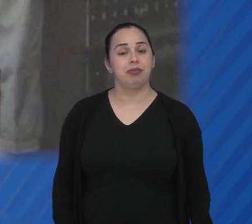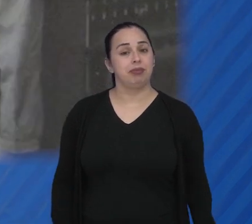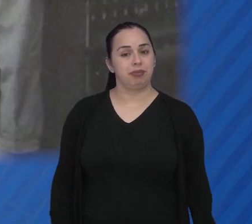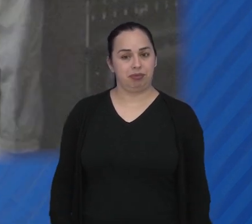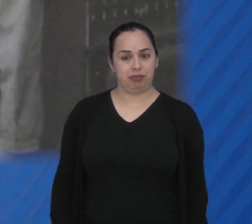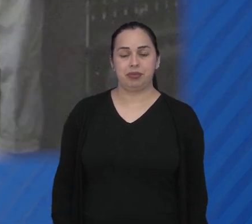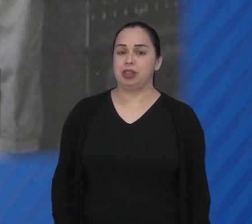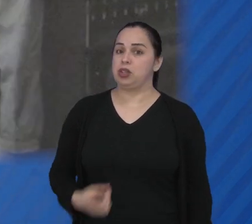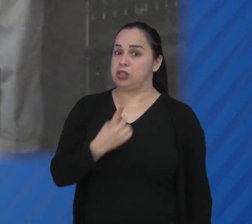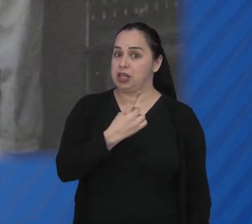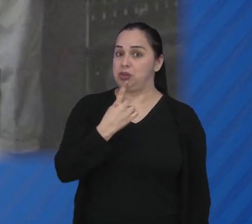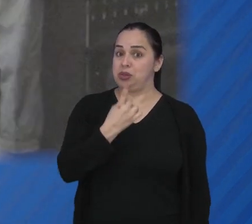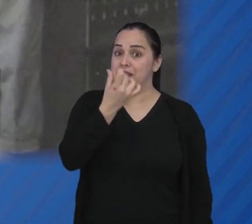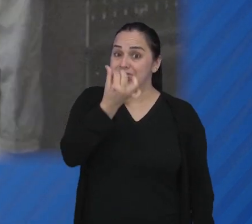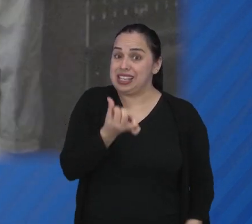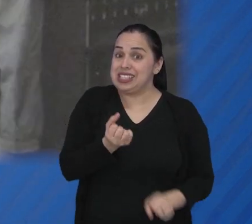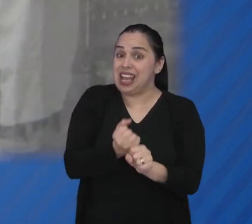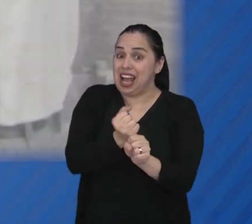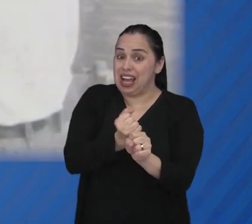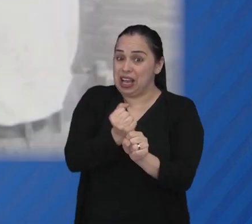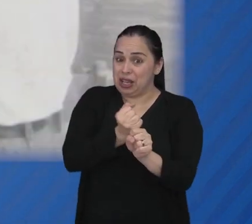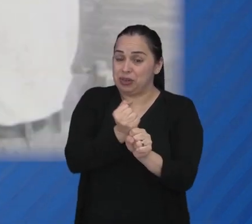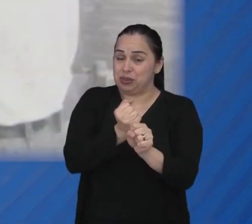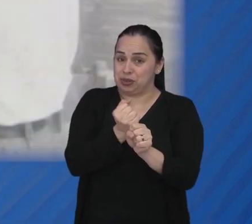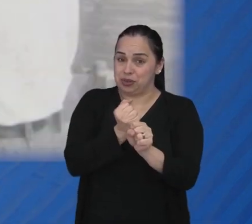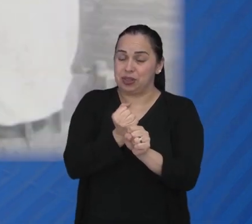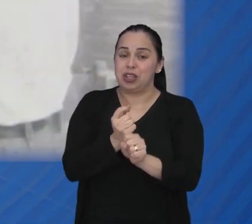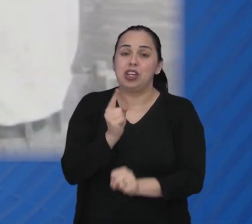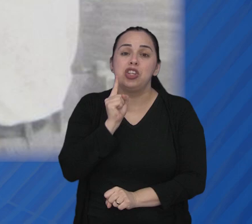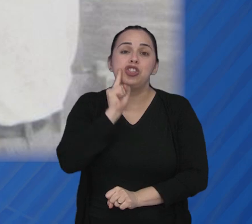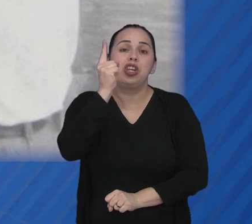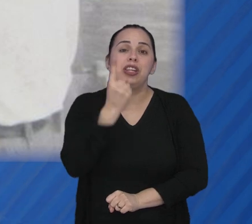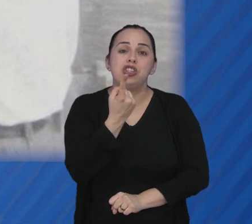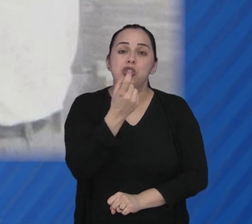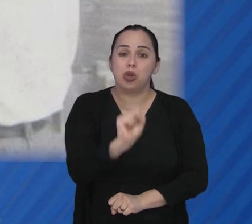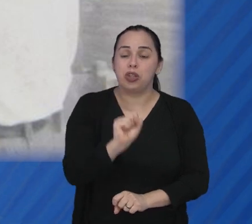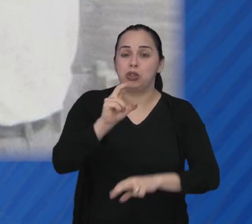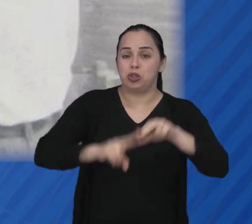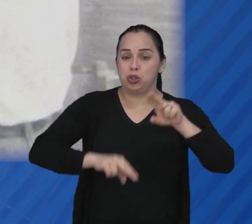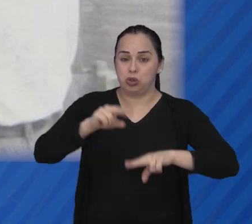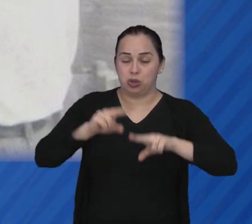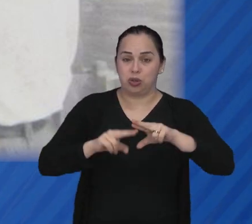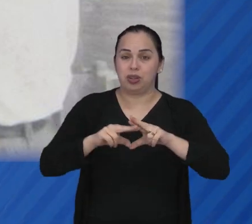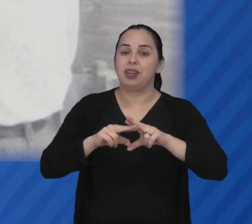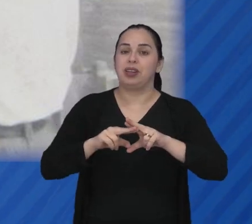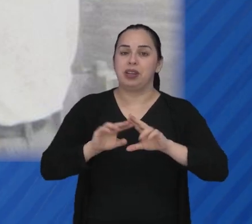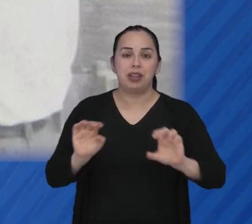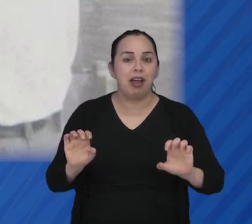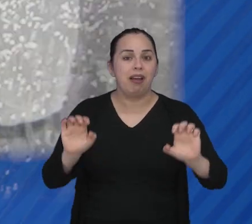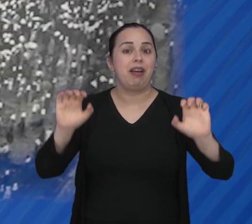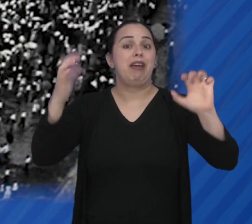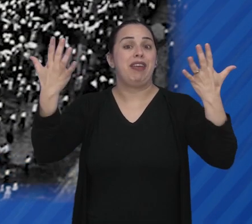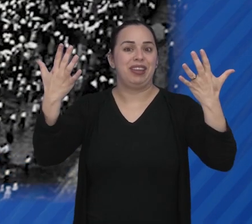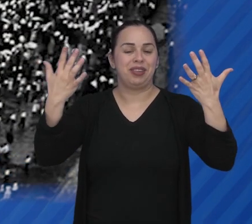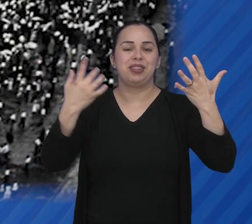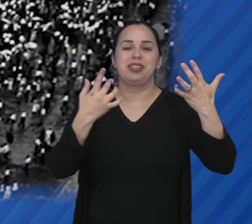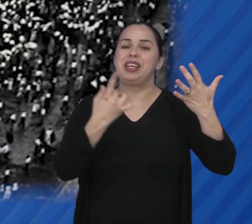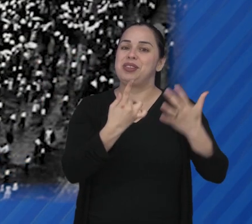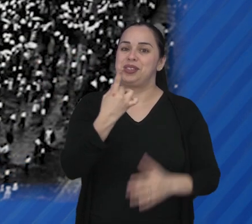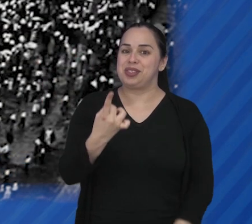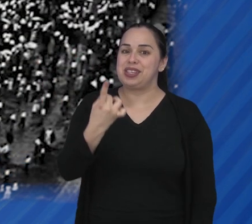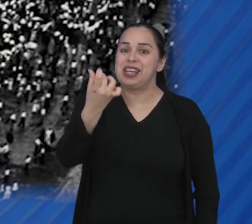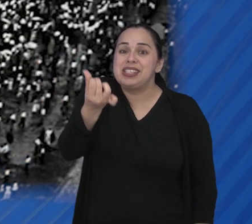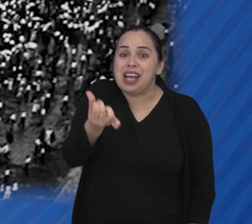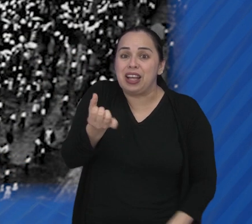Mais de um século de memórias. Em 18 de junho é comemorado os 116 anos da primeira